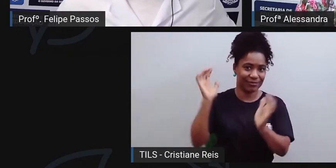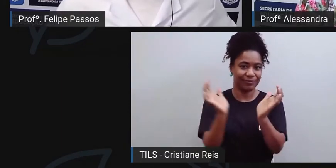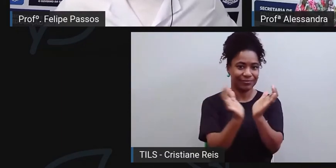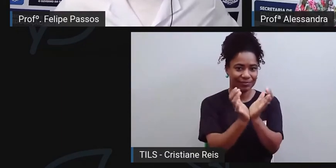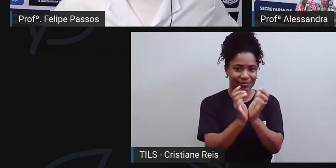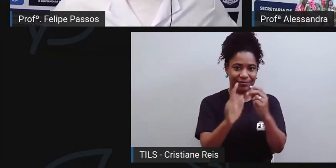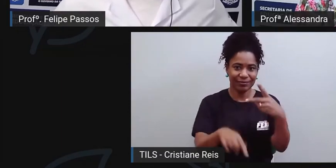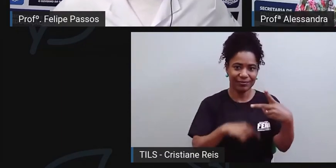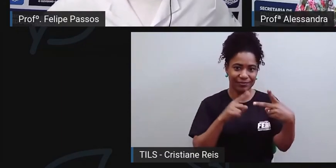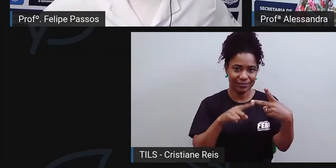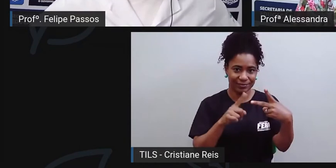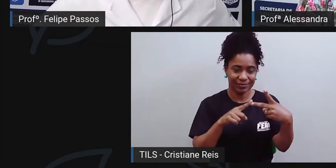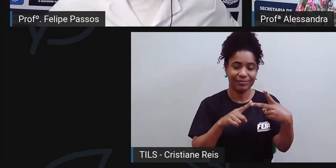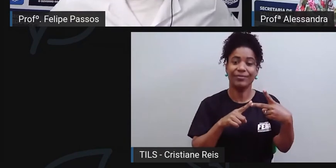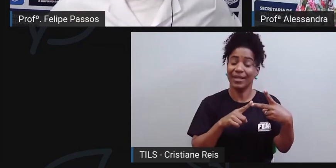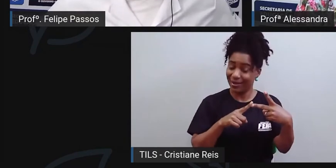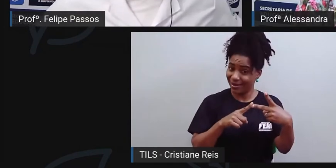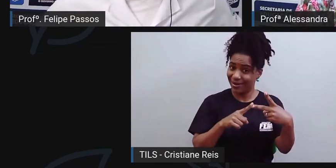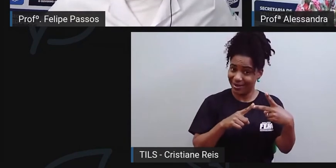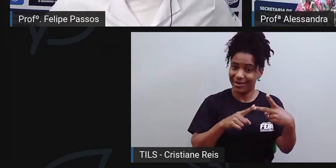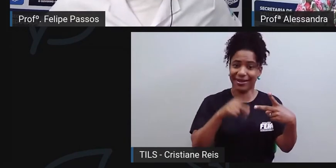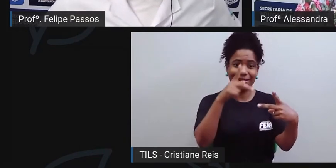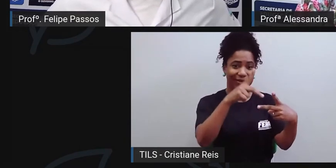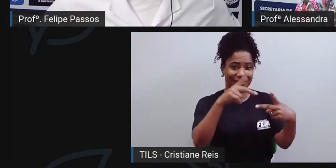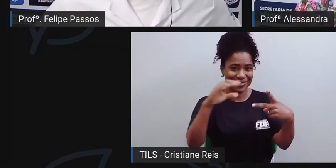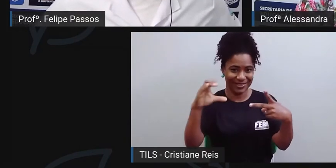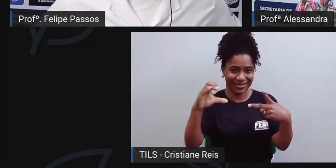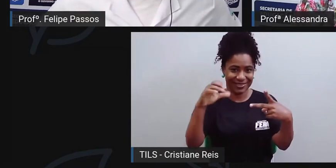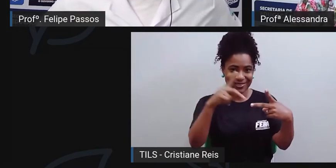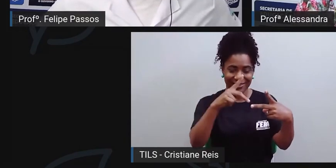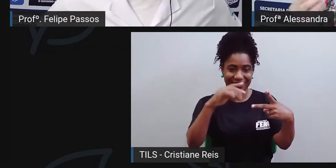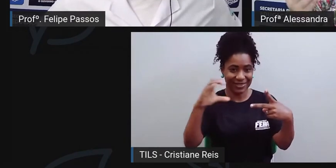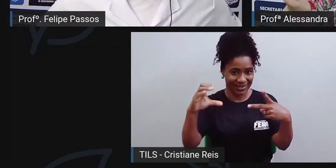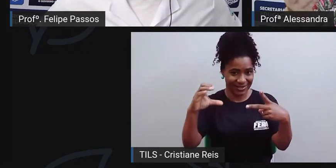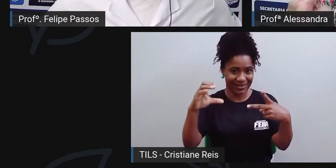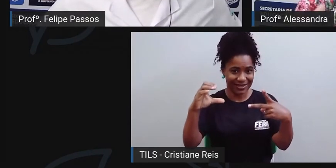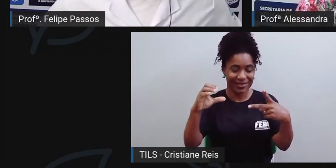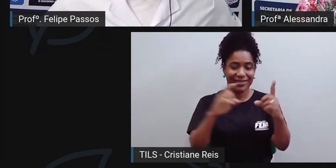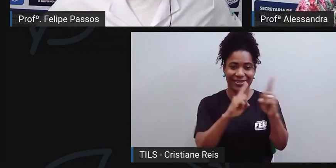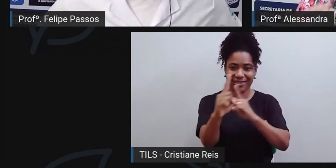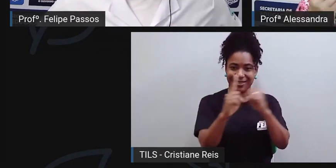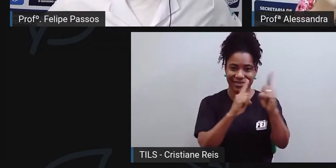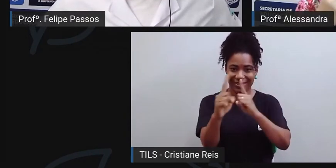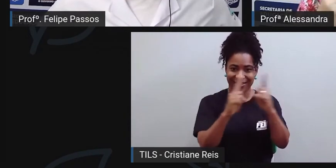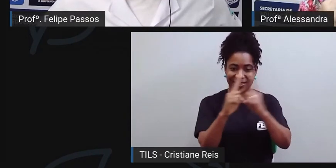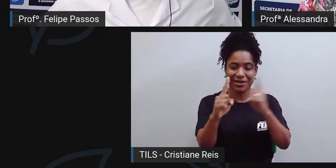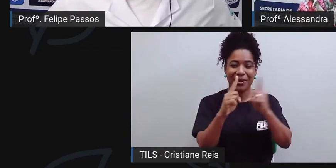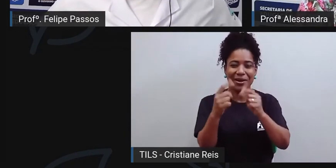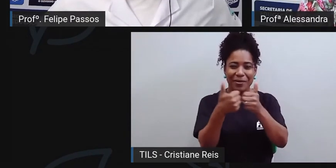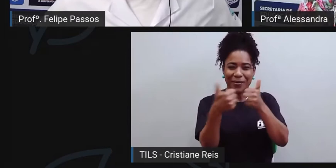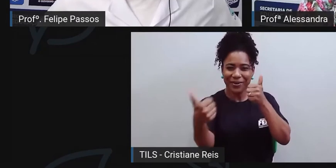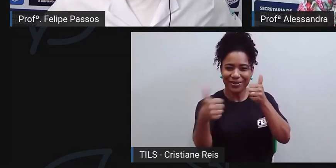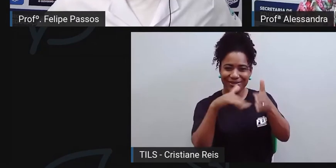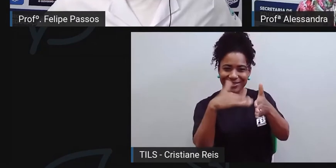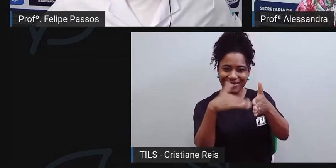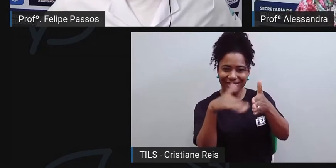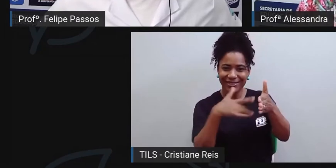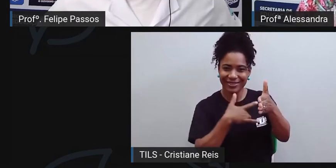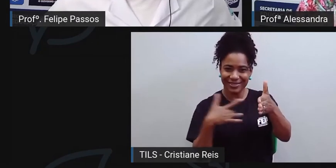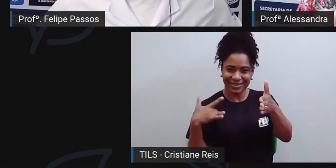A feira que fica na Estação Nova, aquela que é na Avenida João Dorval, quase praticamente de frente à Secretaria Municipal de Saúde.